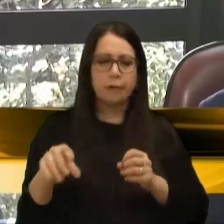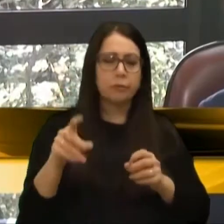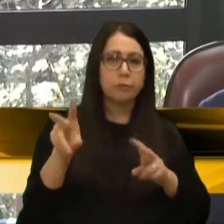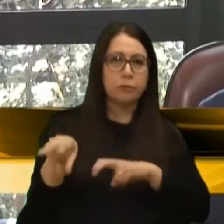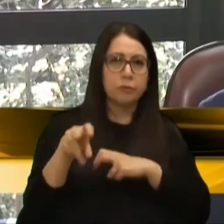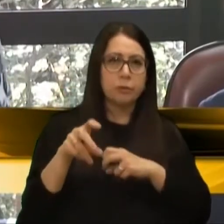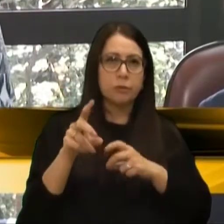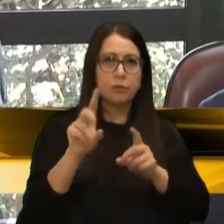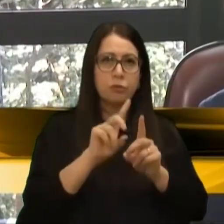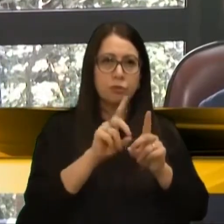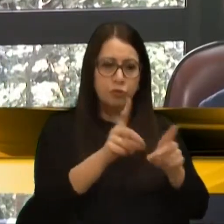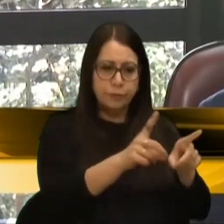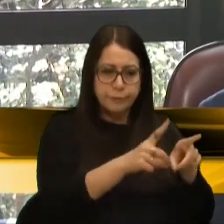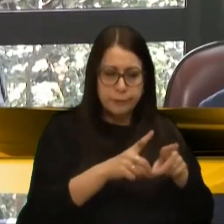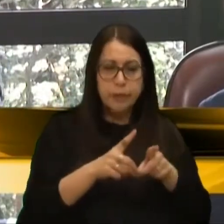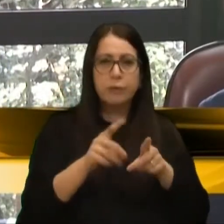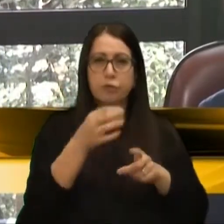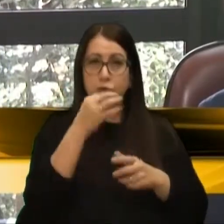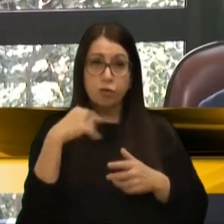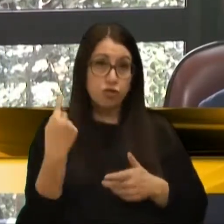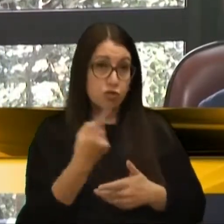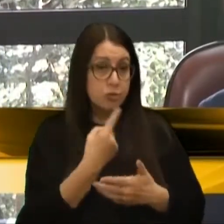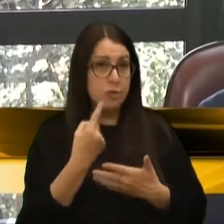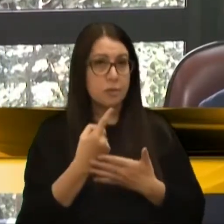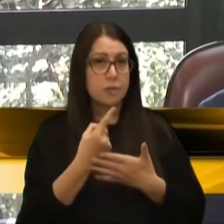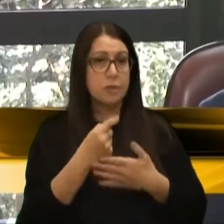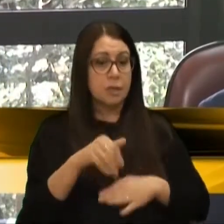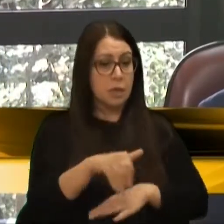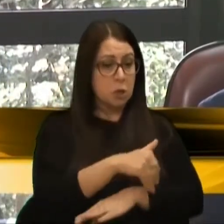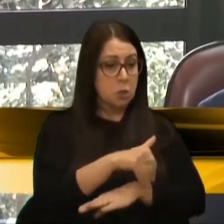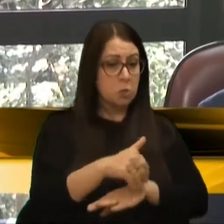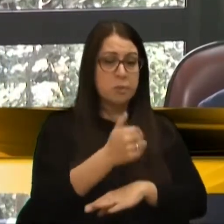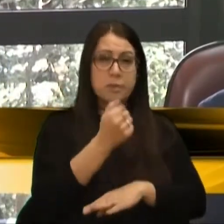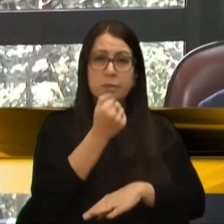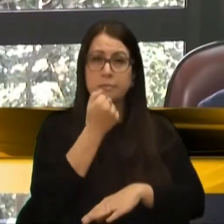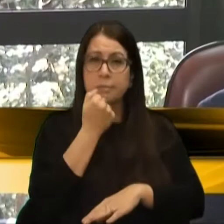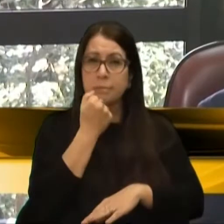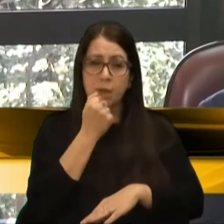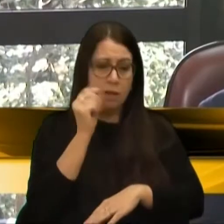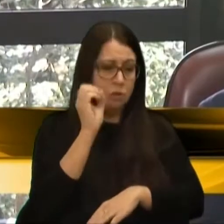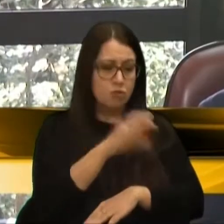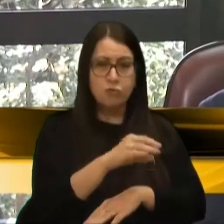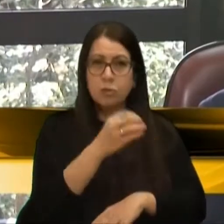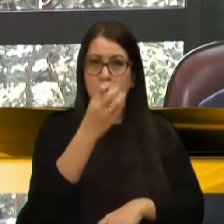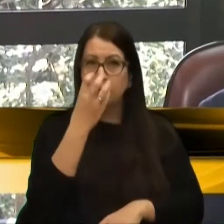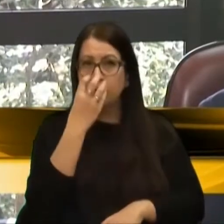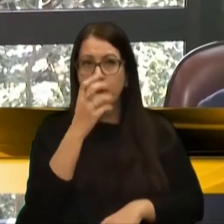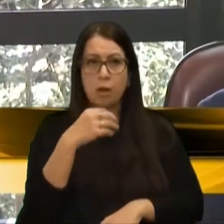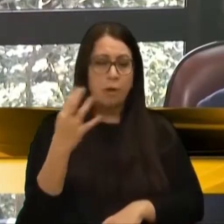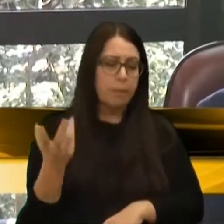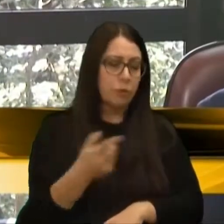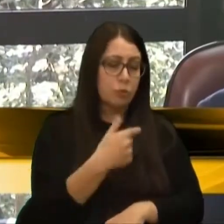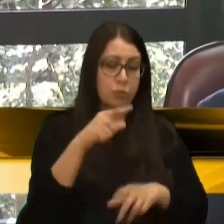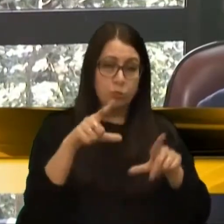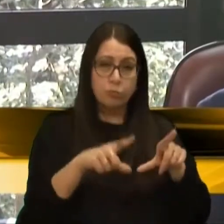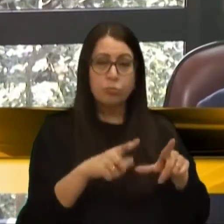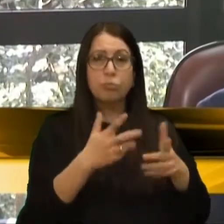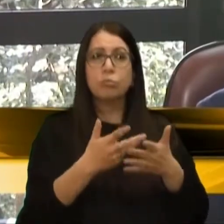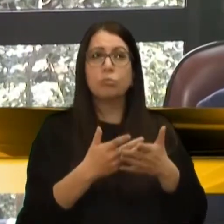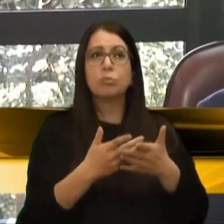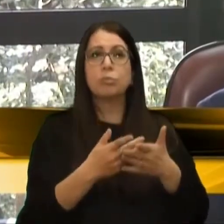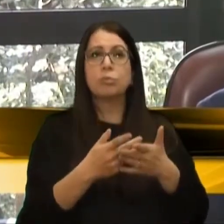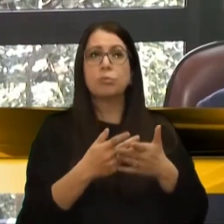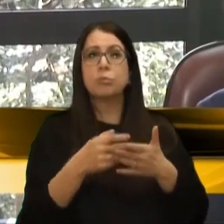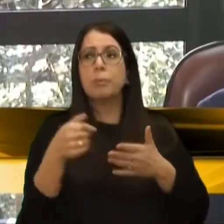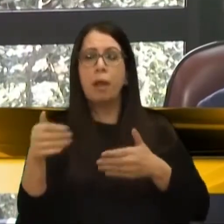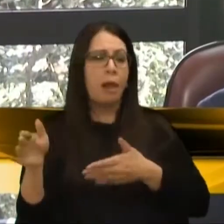nossos distritos, de Caxias do Sul, nas estradas de chão, Vereador Odiloque, é cachorro abandonado para tudo quanto é lado, é para um